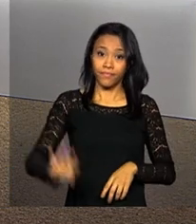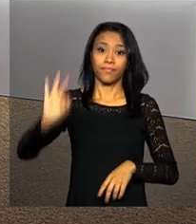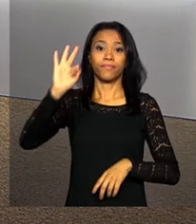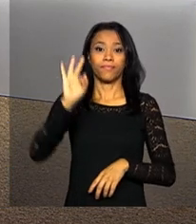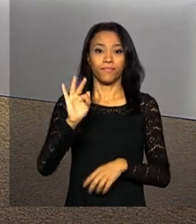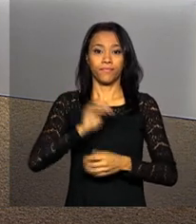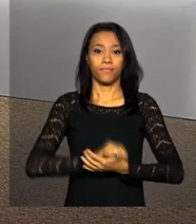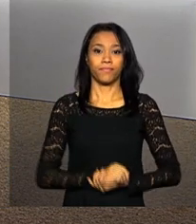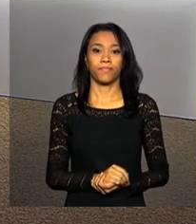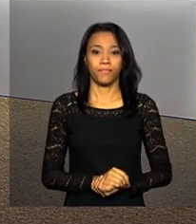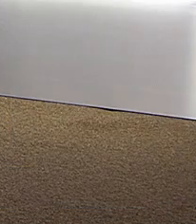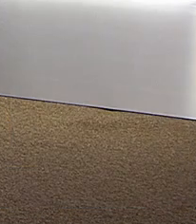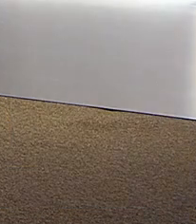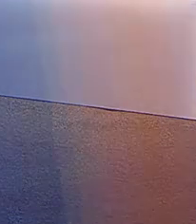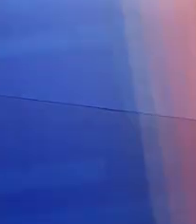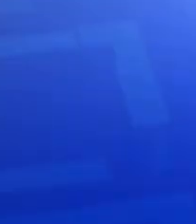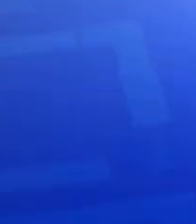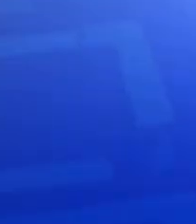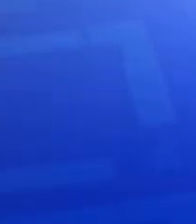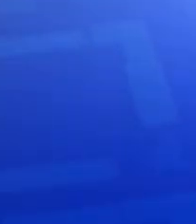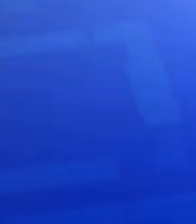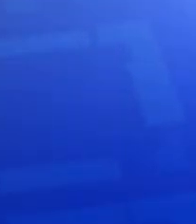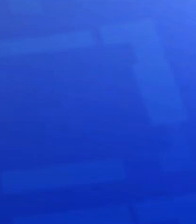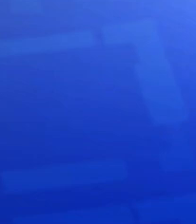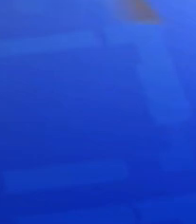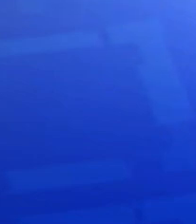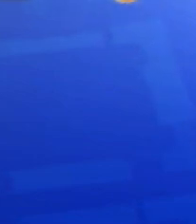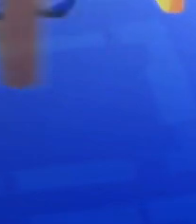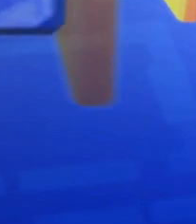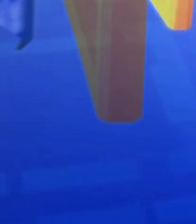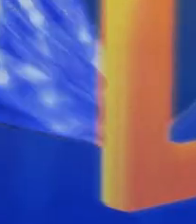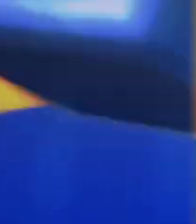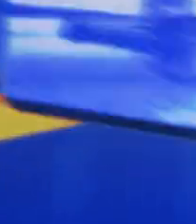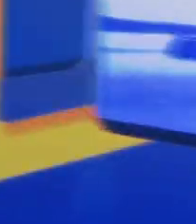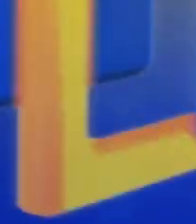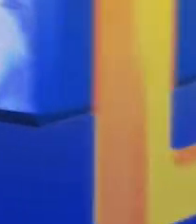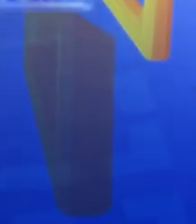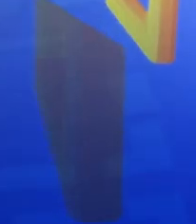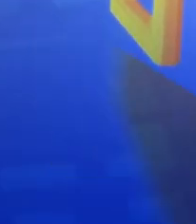TV do Governo Federal. Tchau. Tchau. Tchau. Tchau.